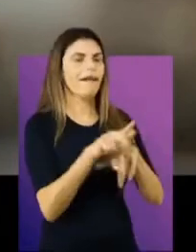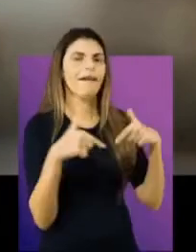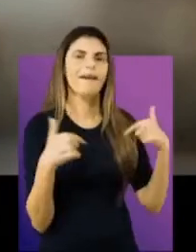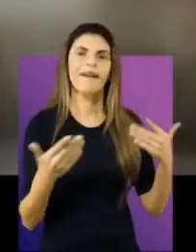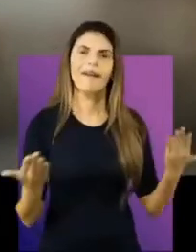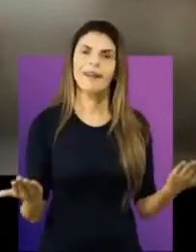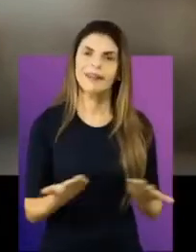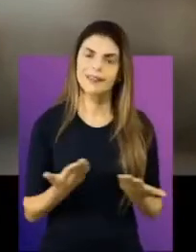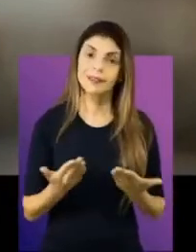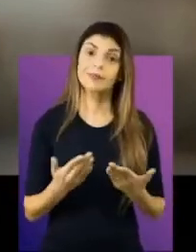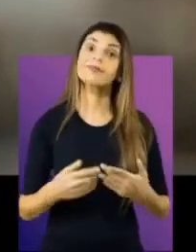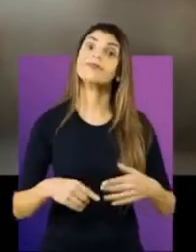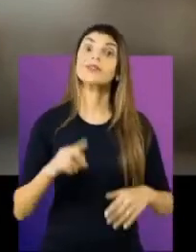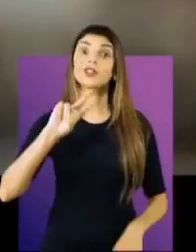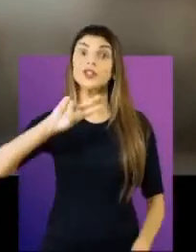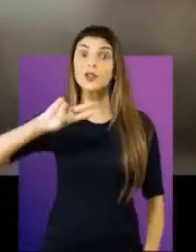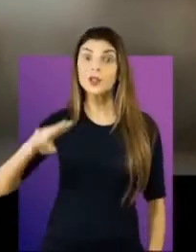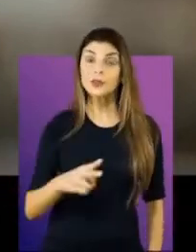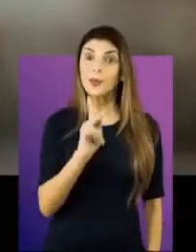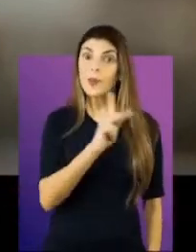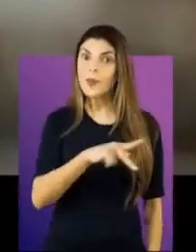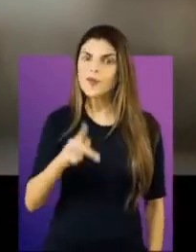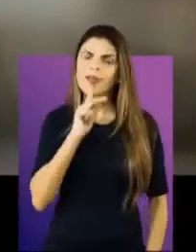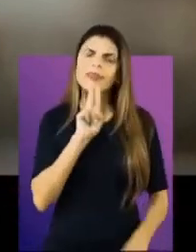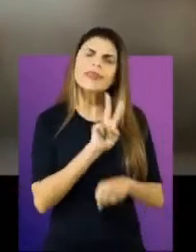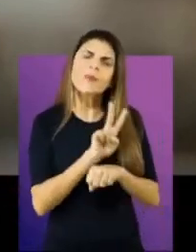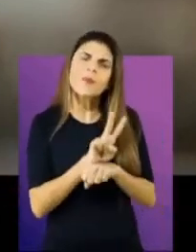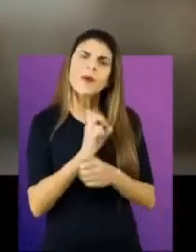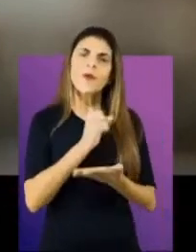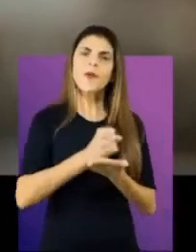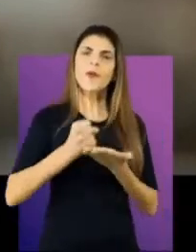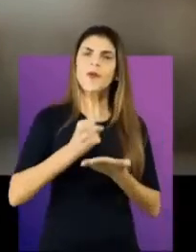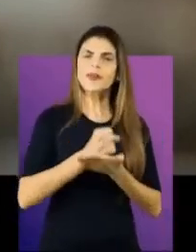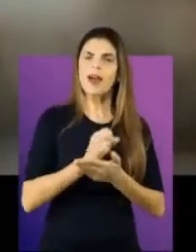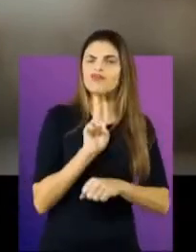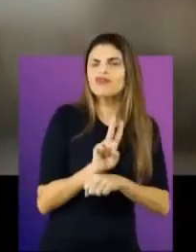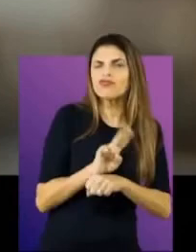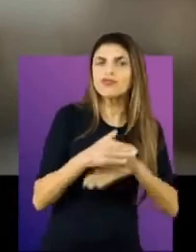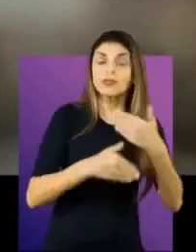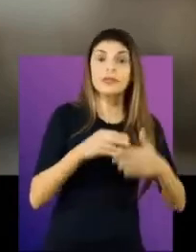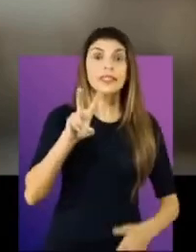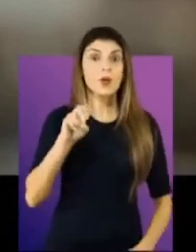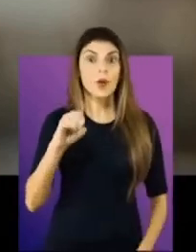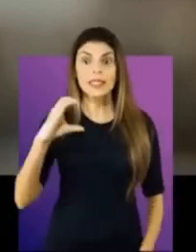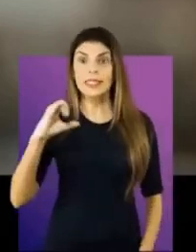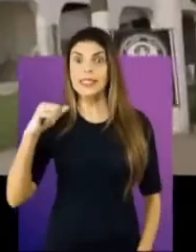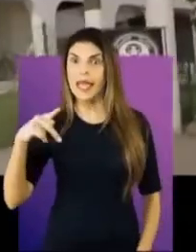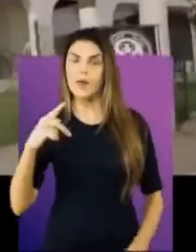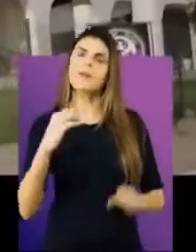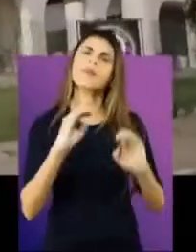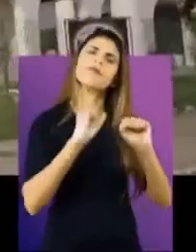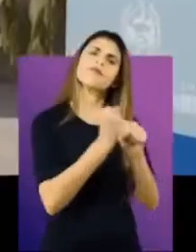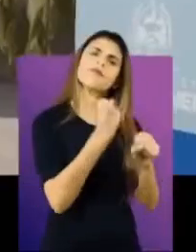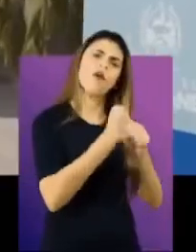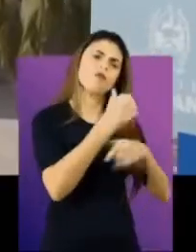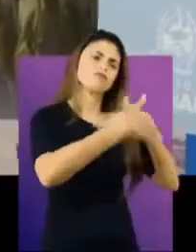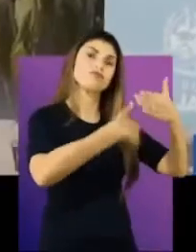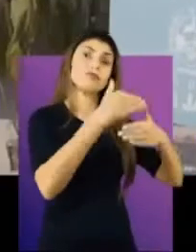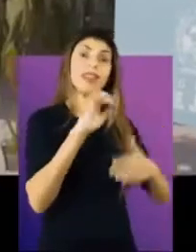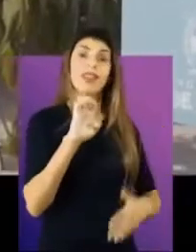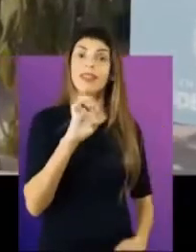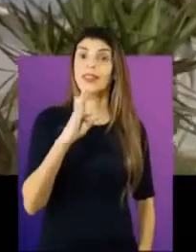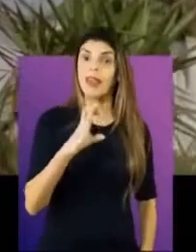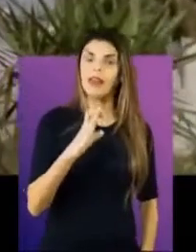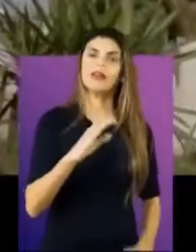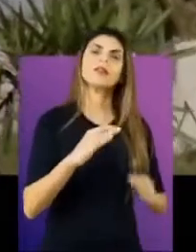finalmente chamados para o trabalho. E mais 2 mil professores temporários foram contratados. 50 CIEPs